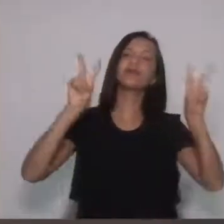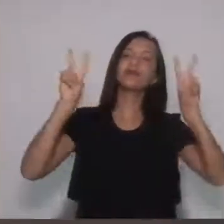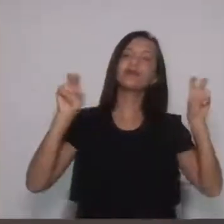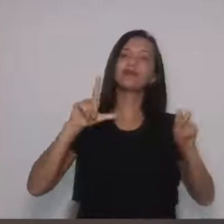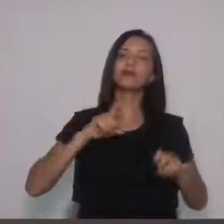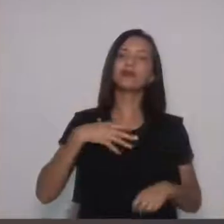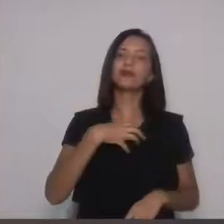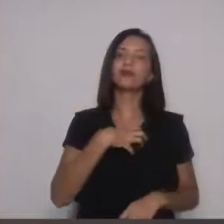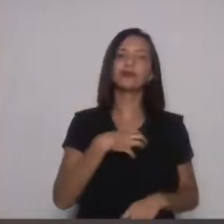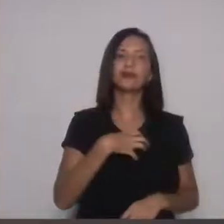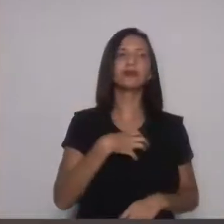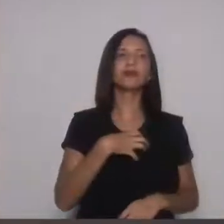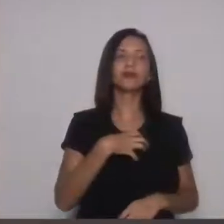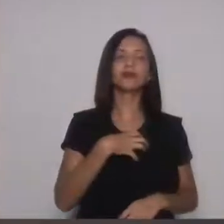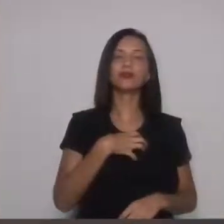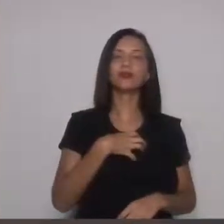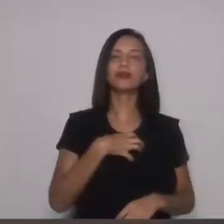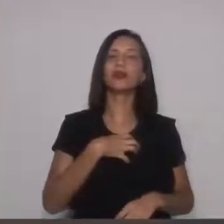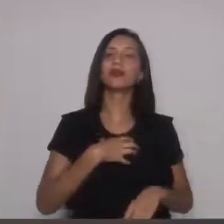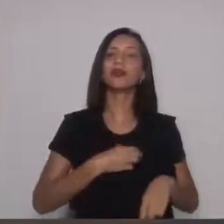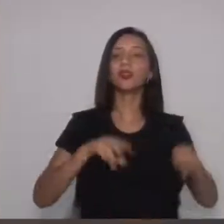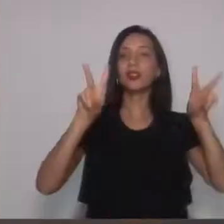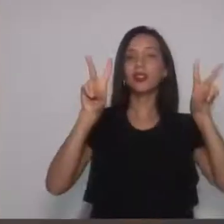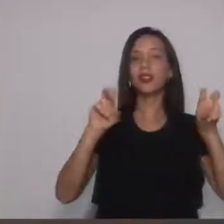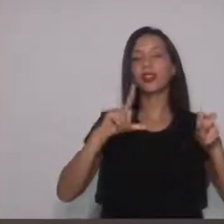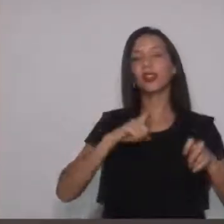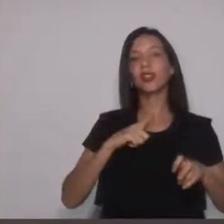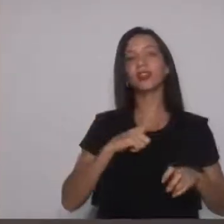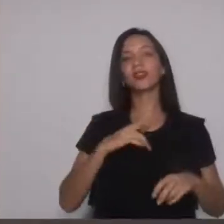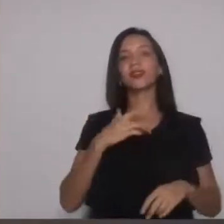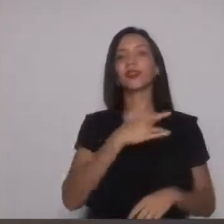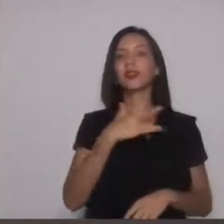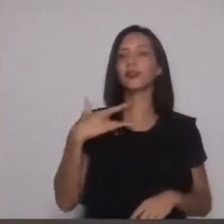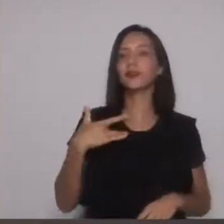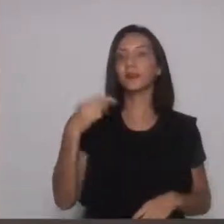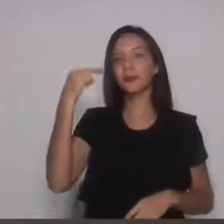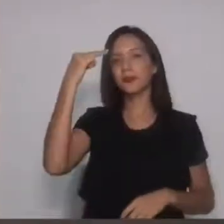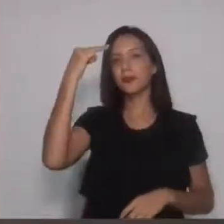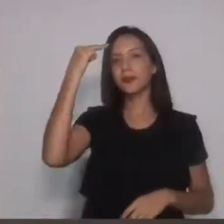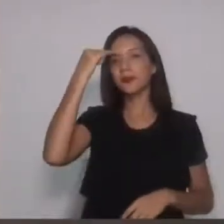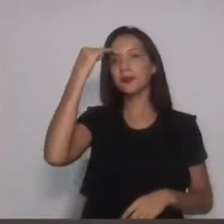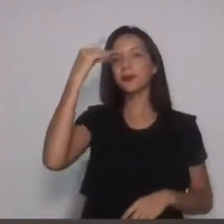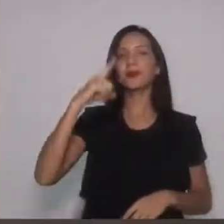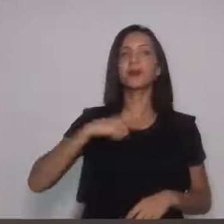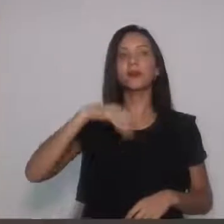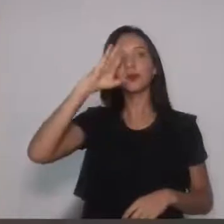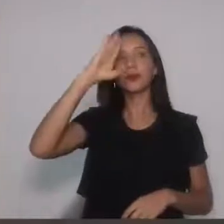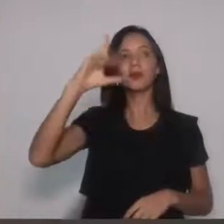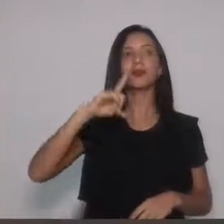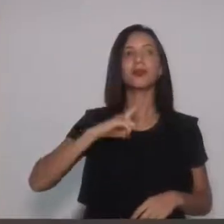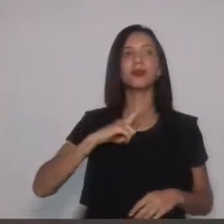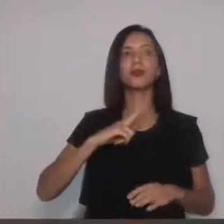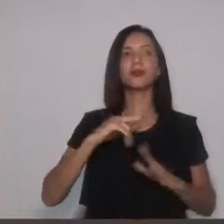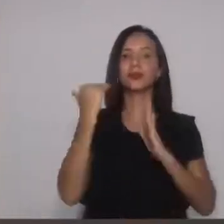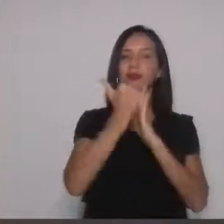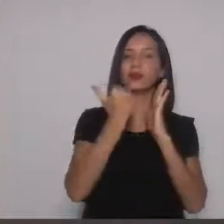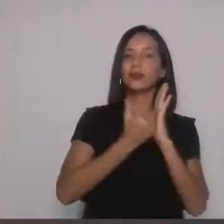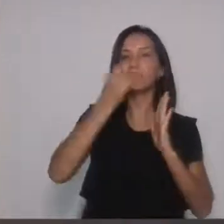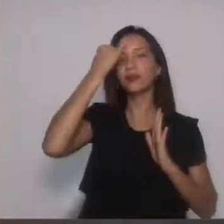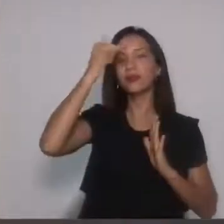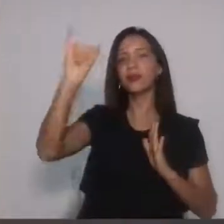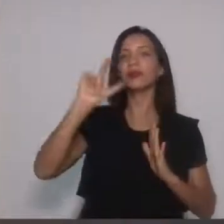comportamentos e colocar o tema da saúde mental em máxima evidência, em nome de prevenções ao